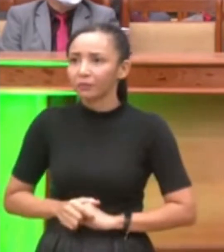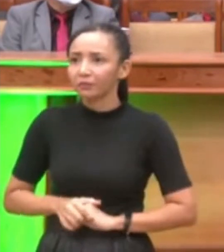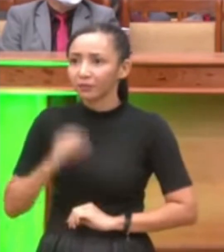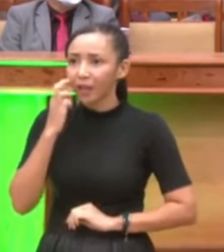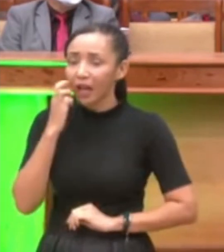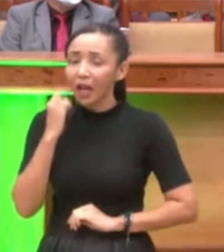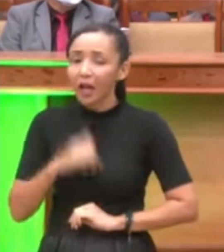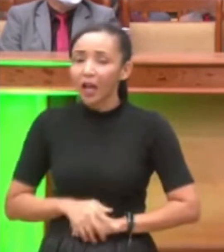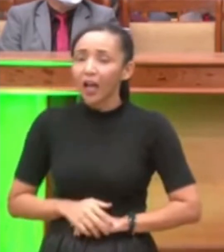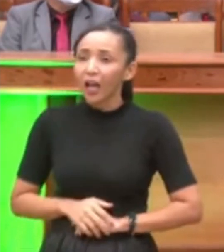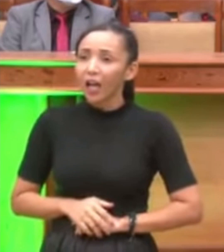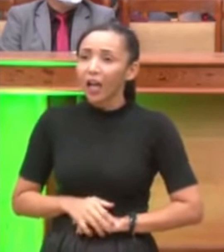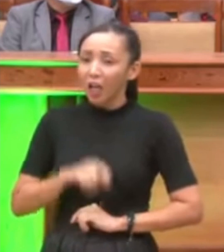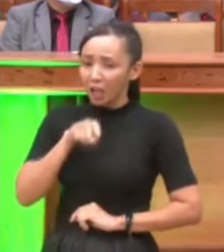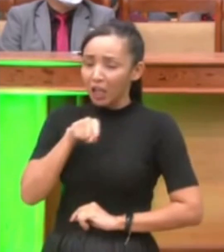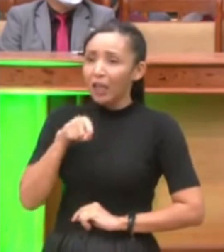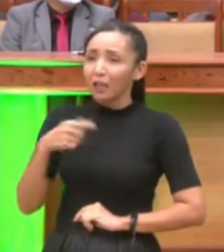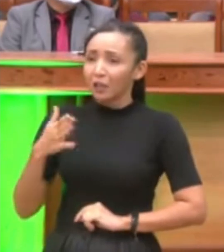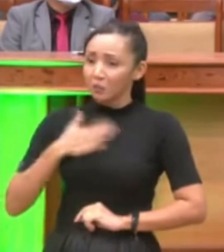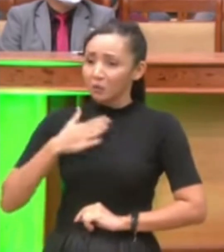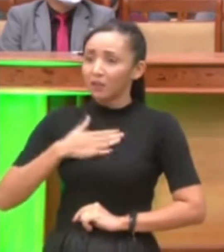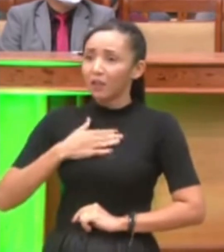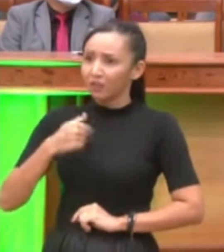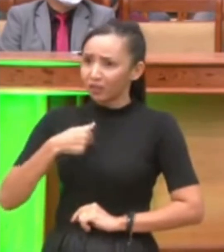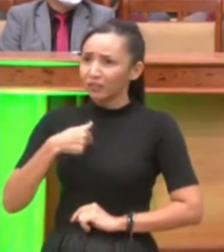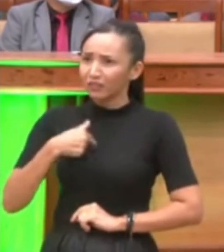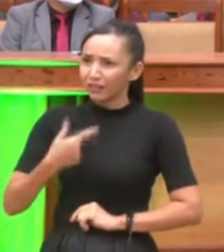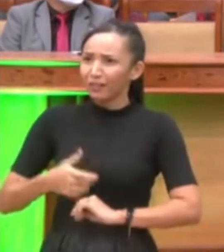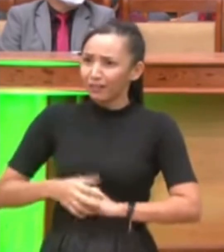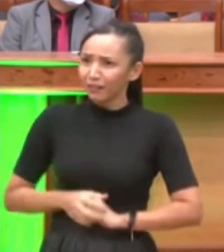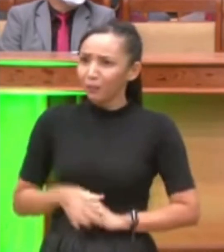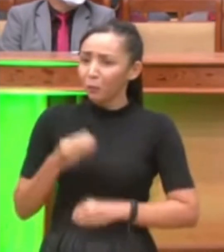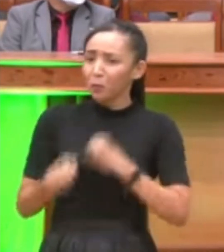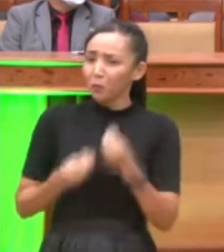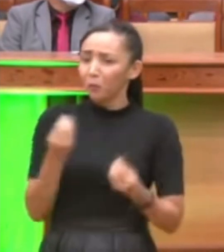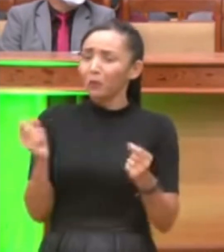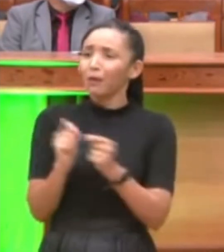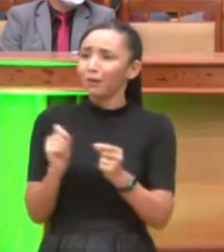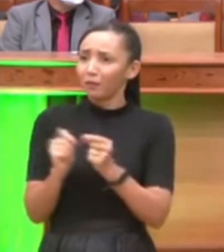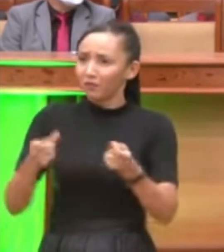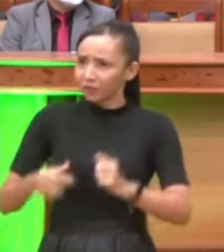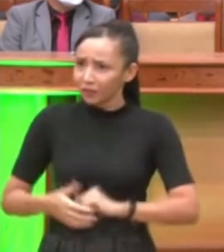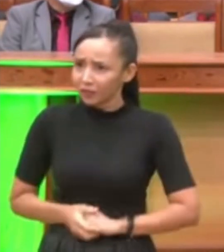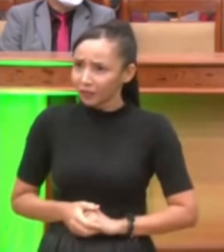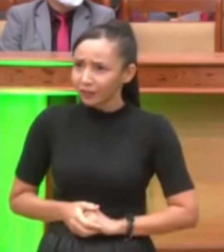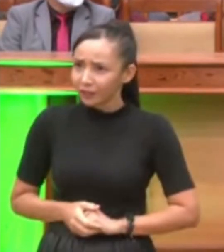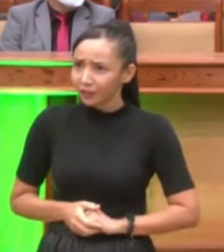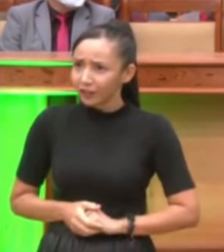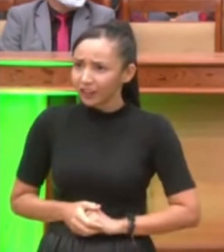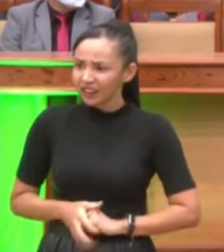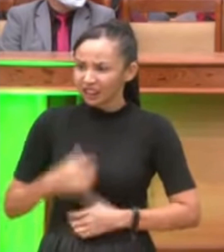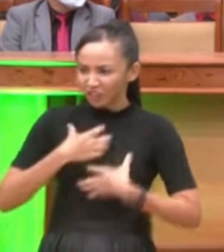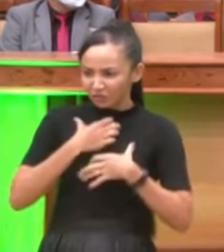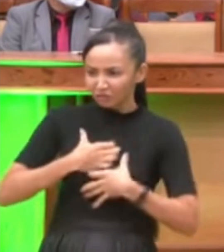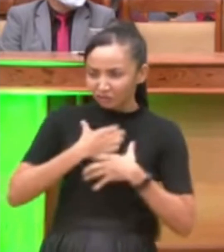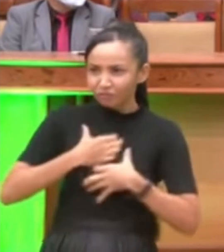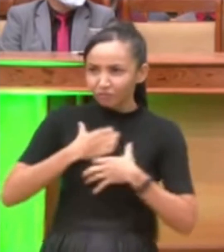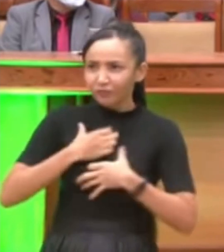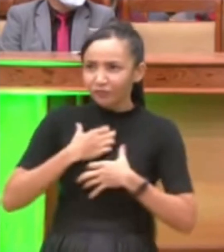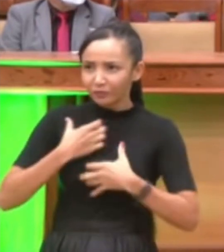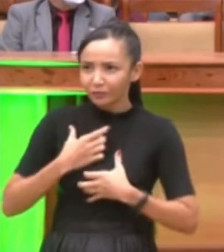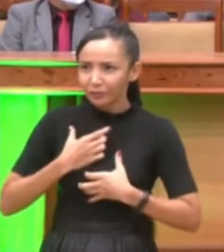não é minha cor não, satanás aí eu já fiquei logo que foi com mais raiva dele, porque eu já tenho raiva de cão, e aí ele ainda veio com racismo